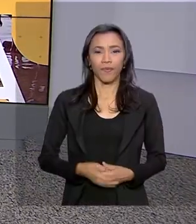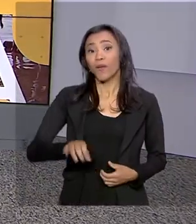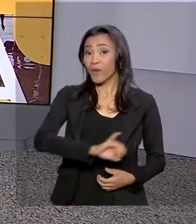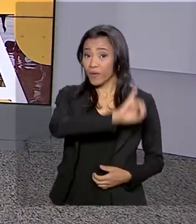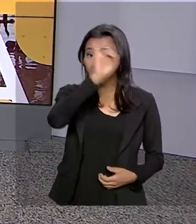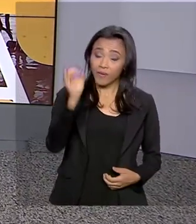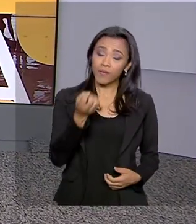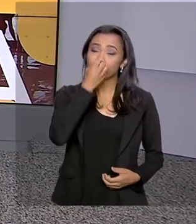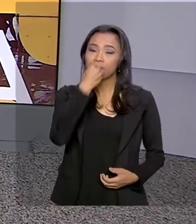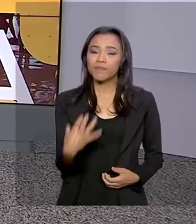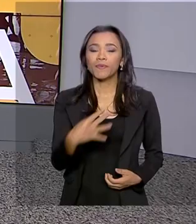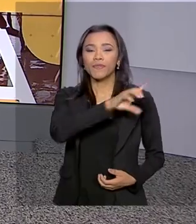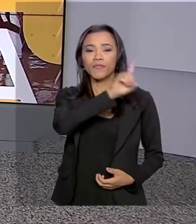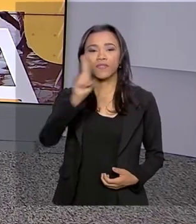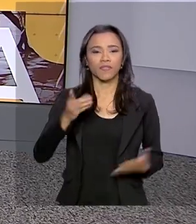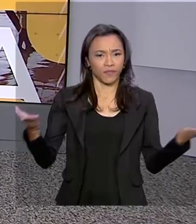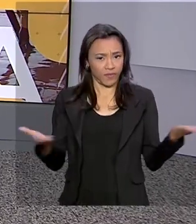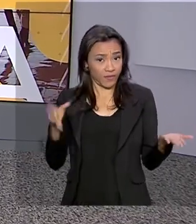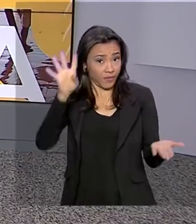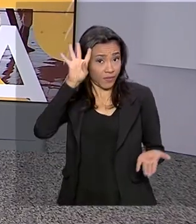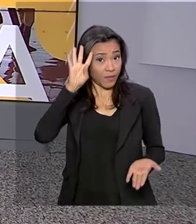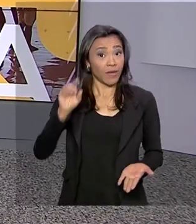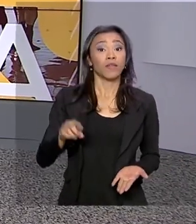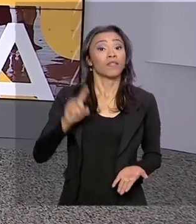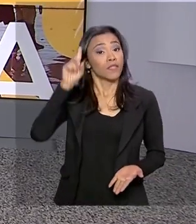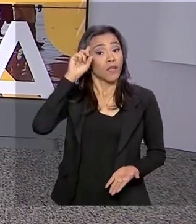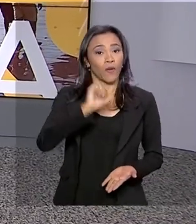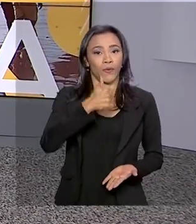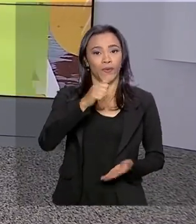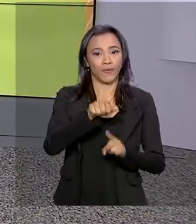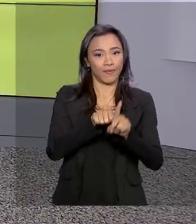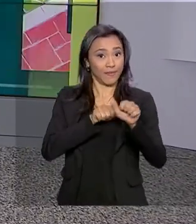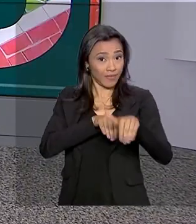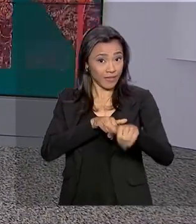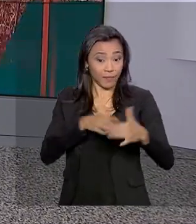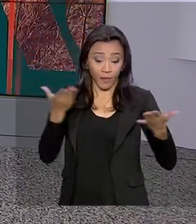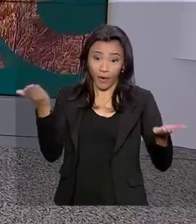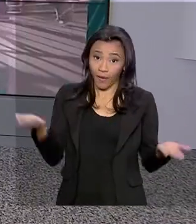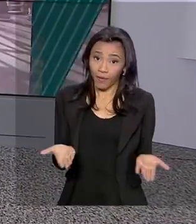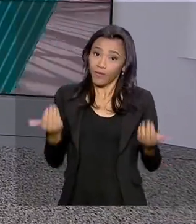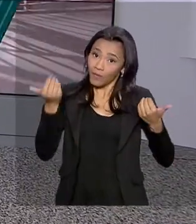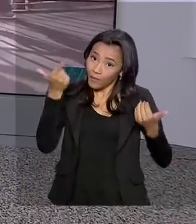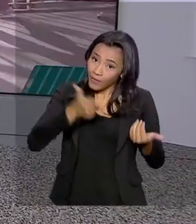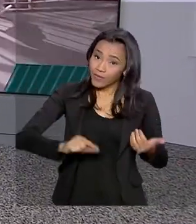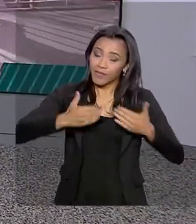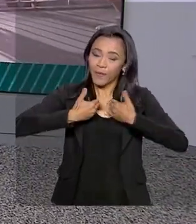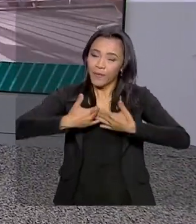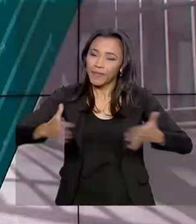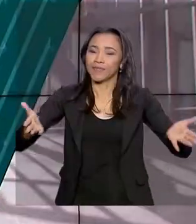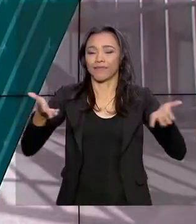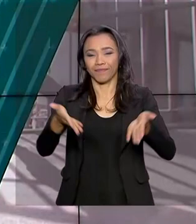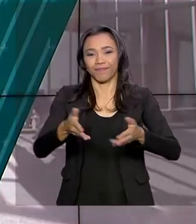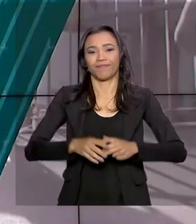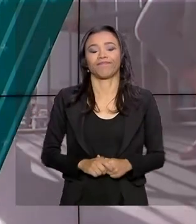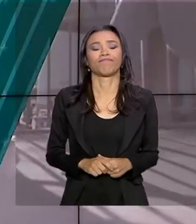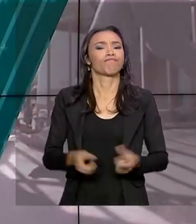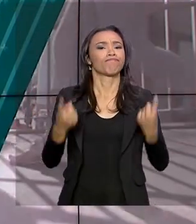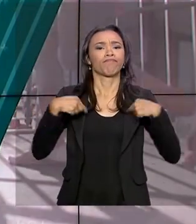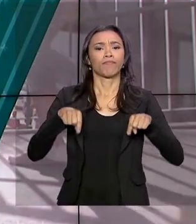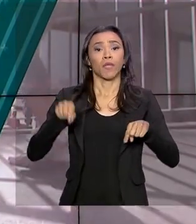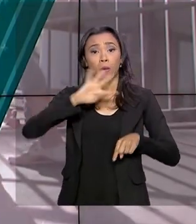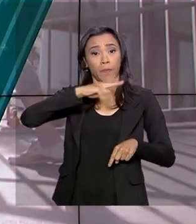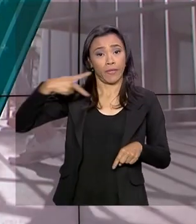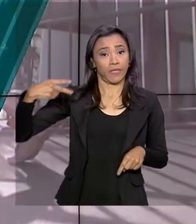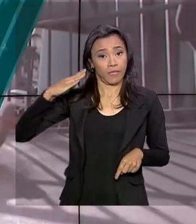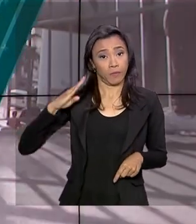Olá, bom dia pra você. Hoje é quarta-feira, 11 de setembro. Começa agora mais uma edição do Brasil em Dia. Presidente